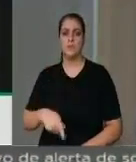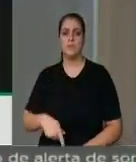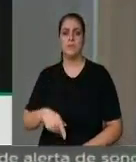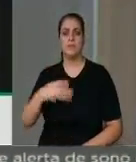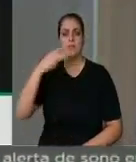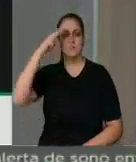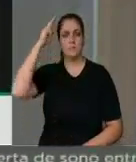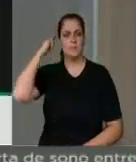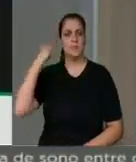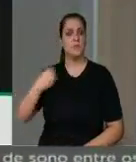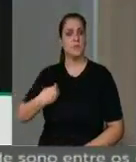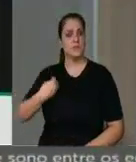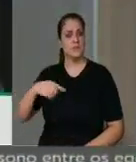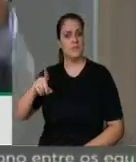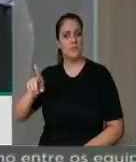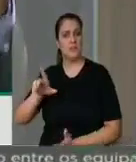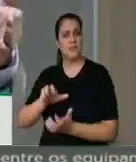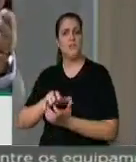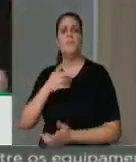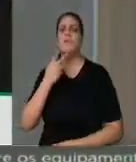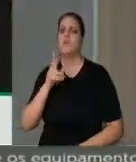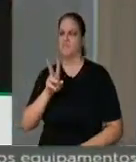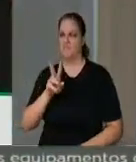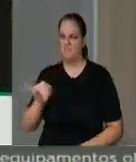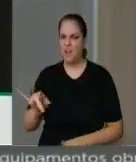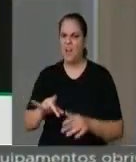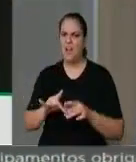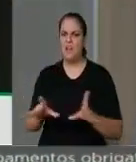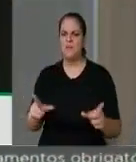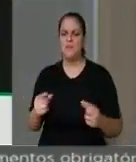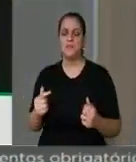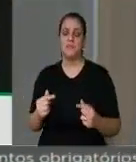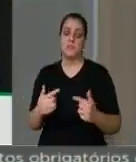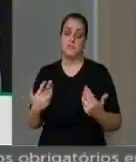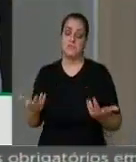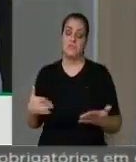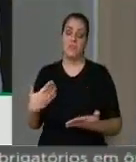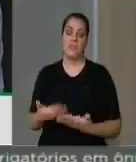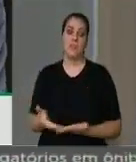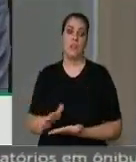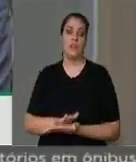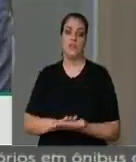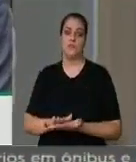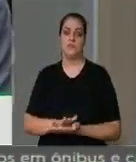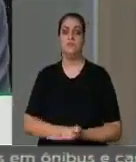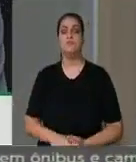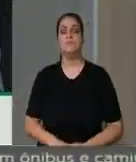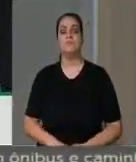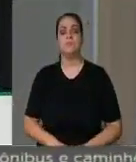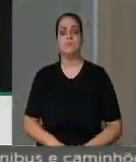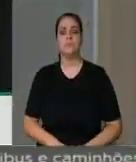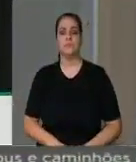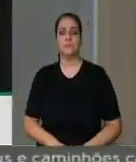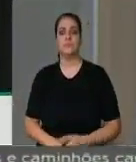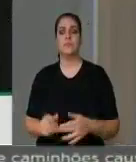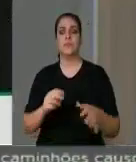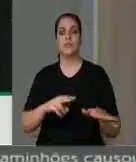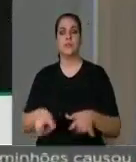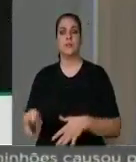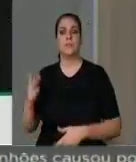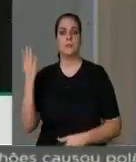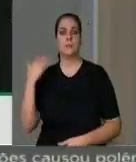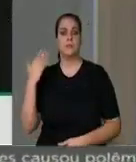Pernambuco, assegurou que seria liberado, inclusive, para fortalecer essas medidas. Mas eu apresentei, a semana passada,